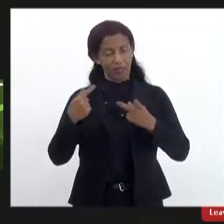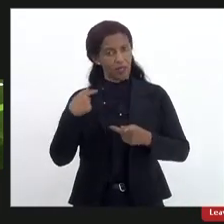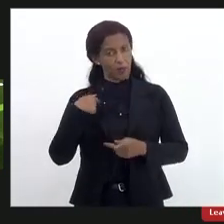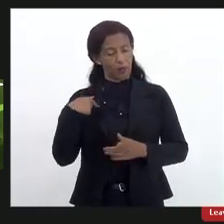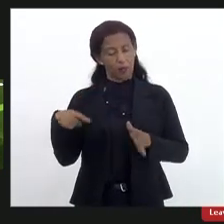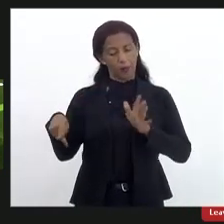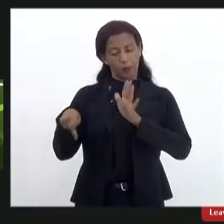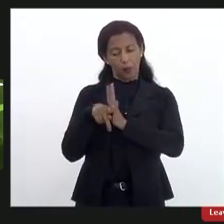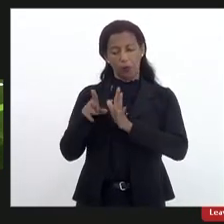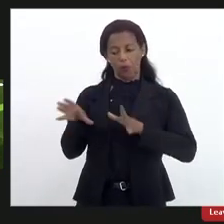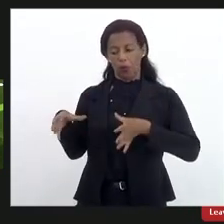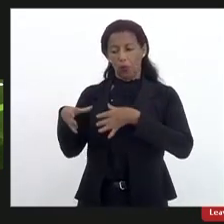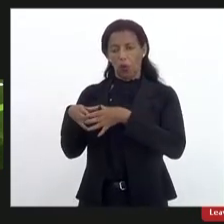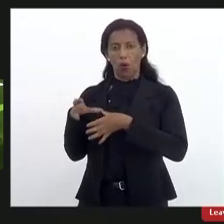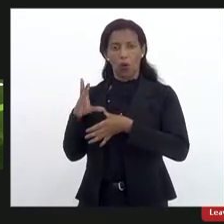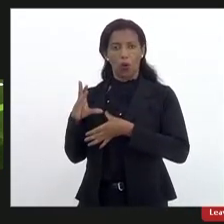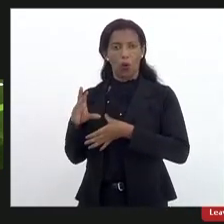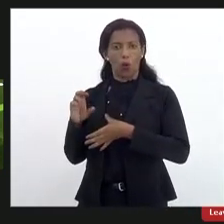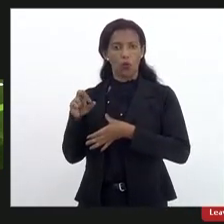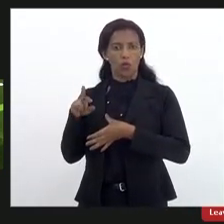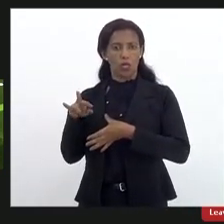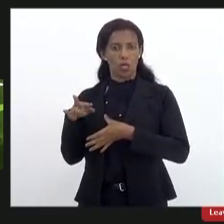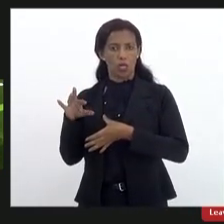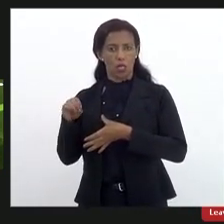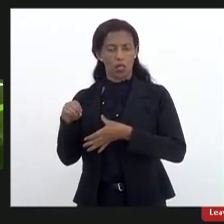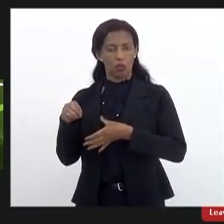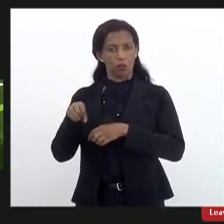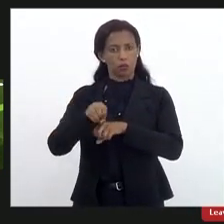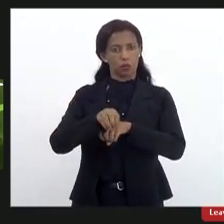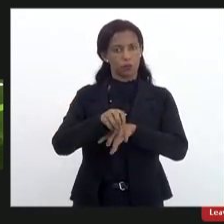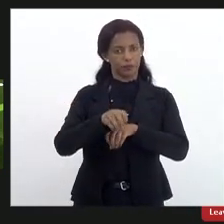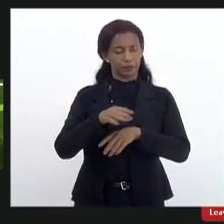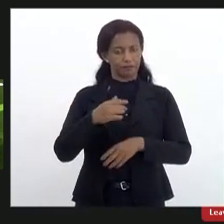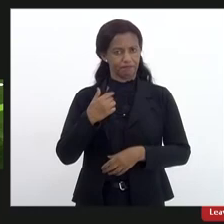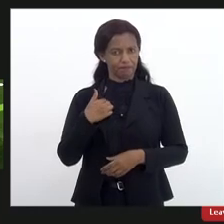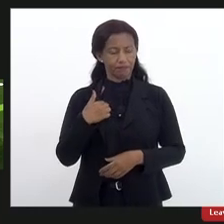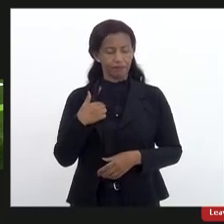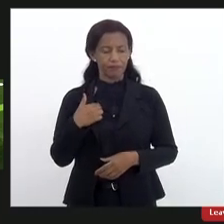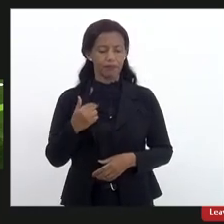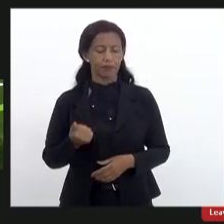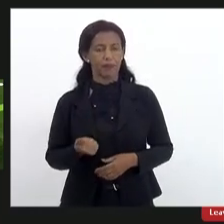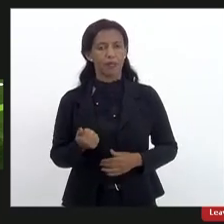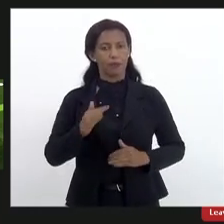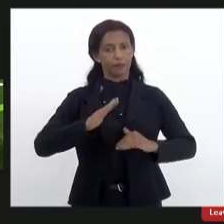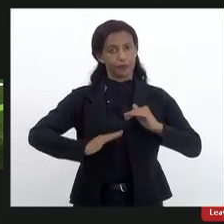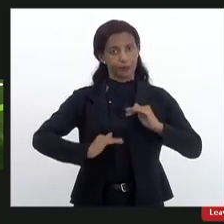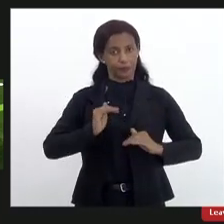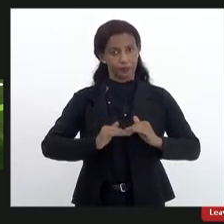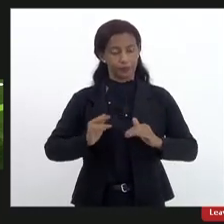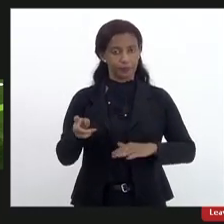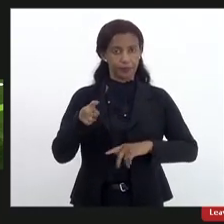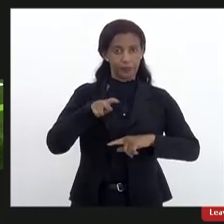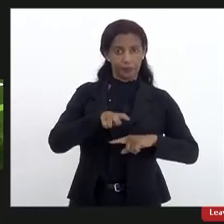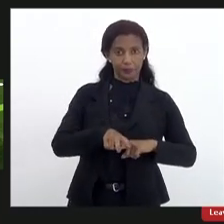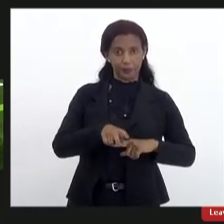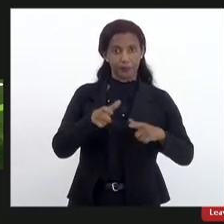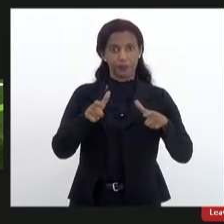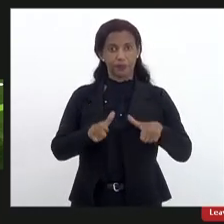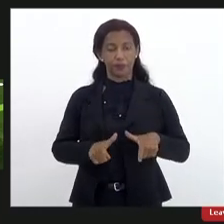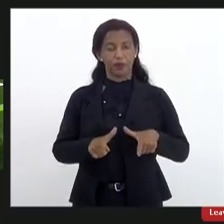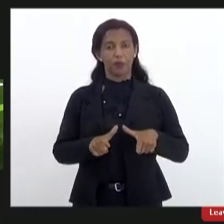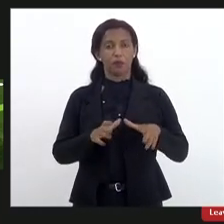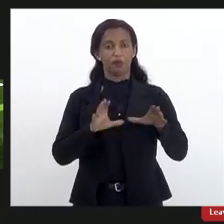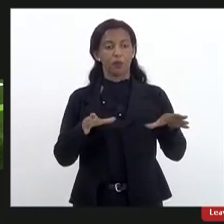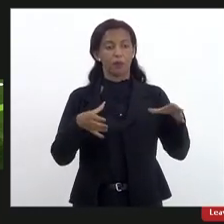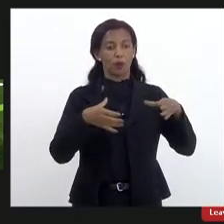da educação a minha cadeira a minha representação né foi pelo